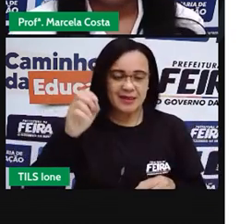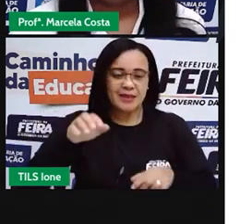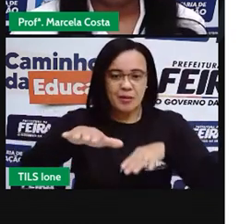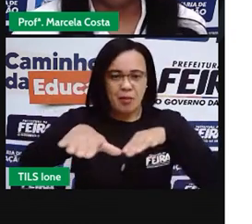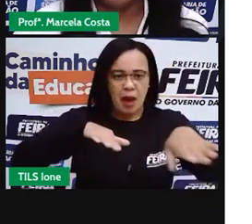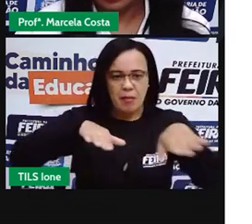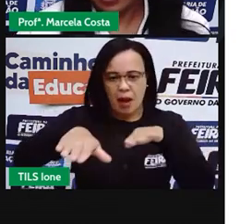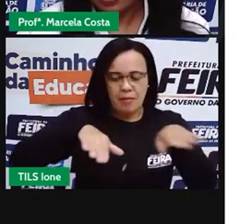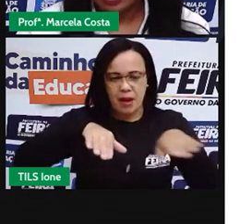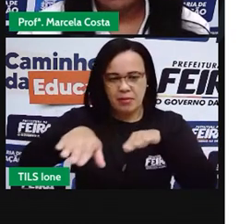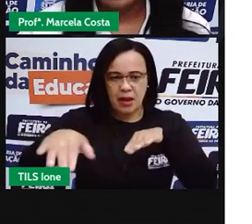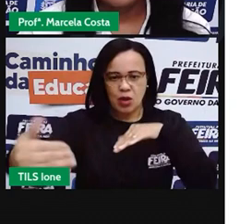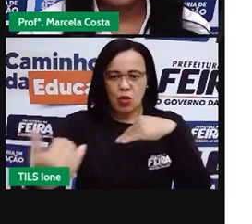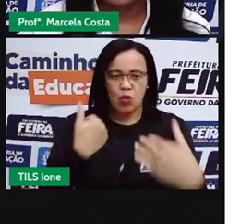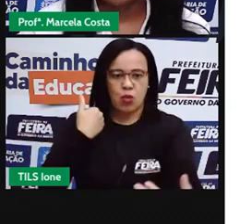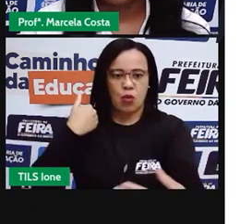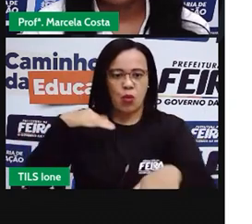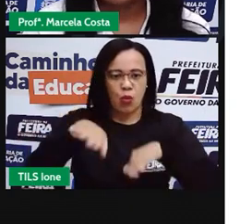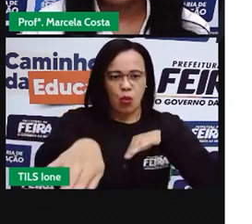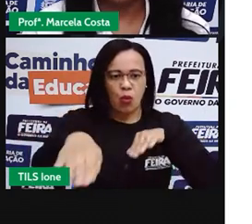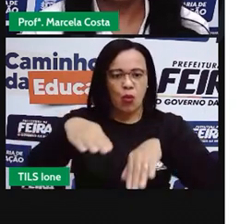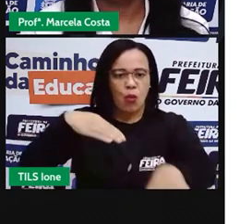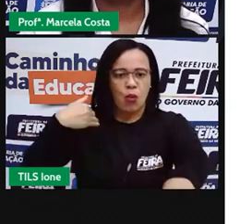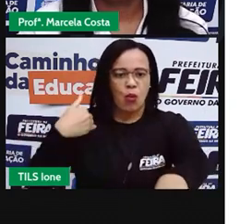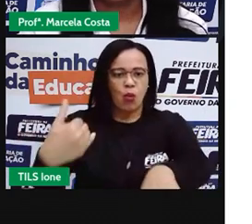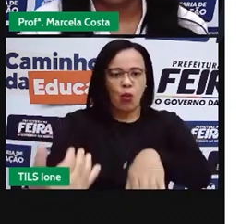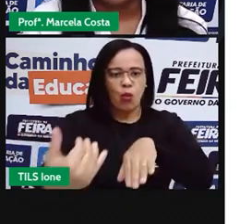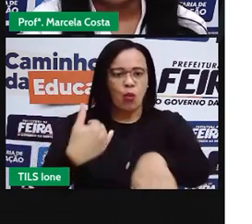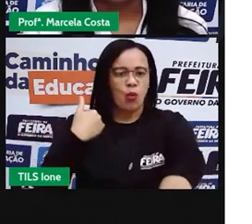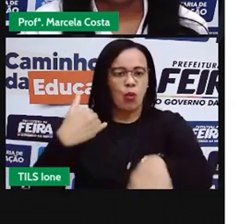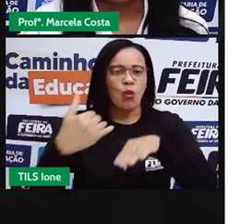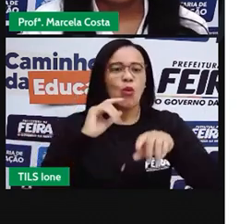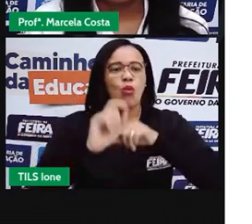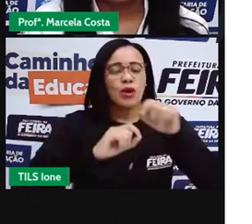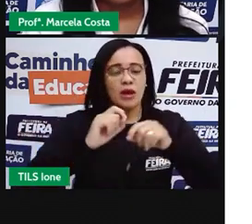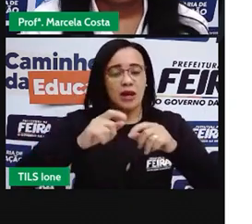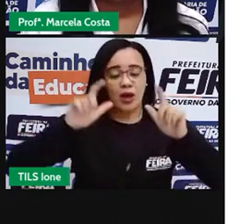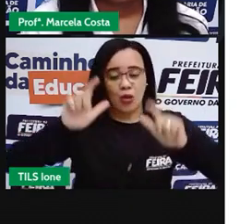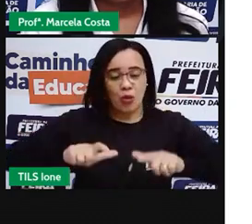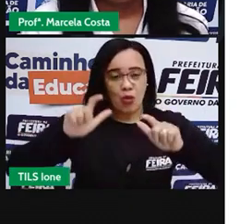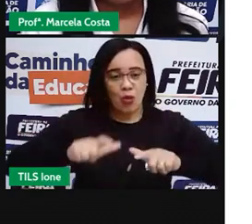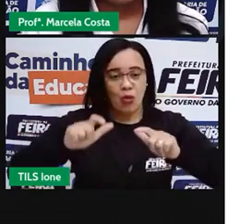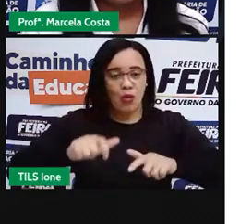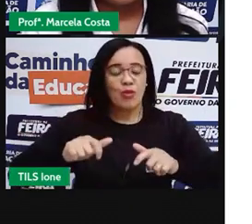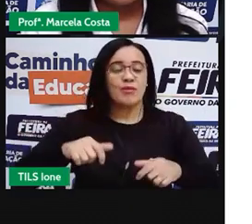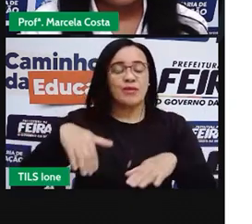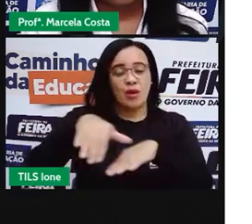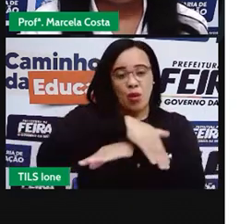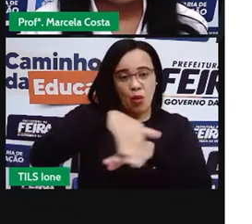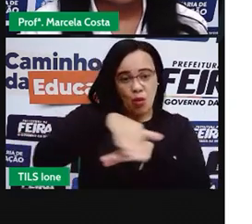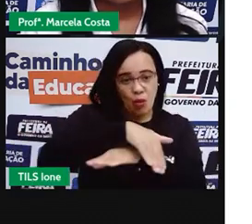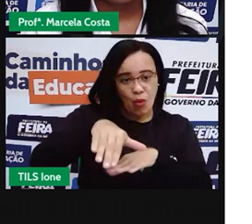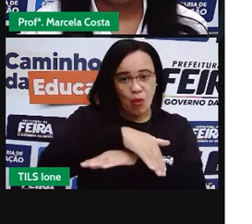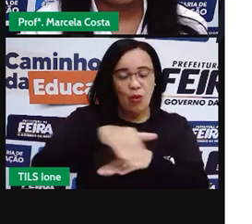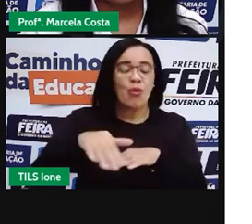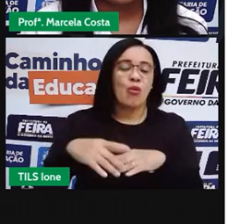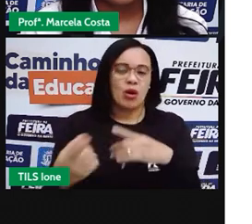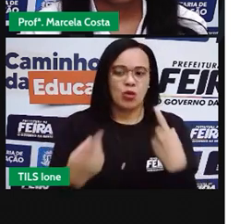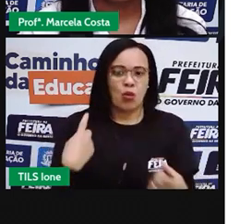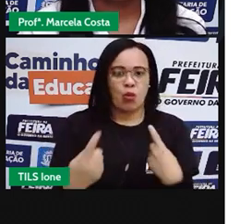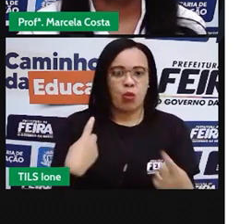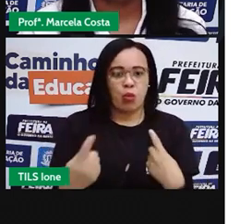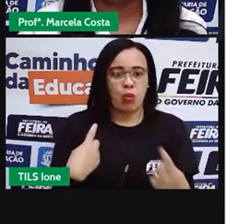E eu quero chamar a atenção de vocês para algumas árvores que estão